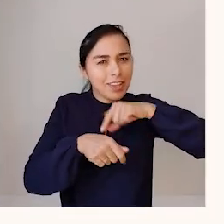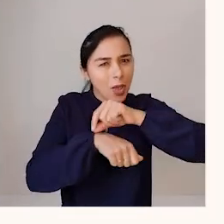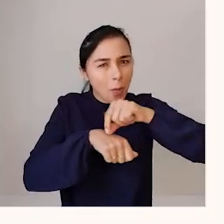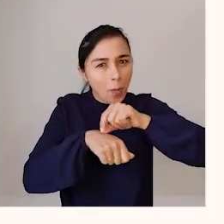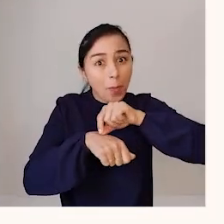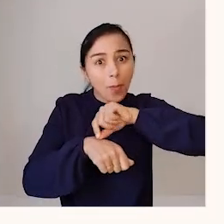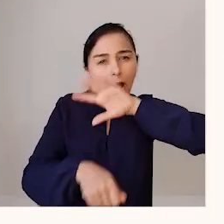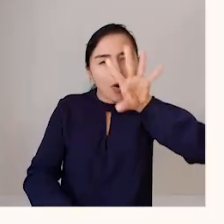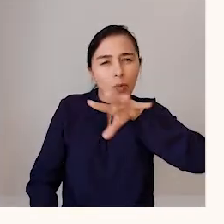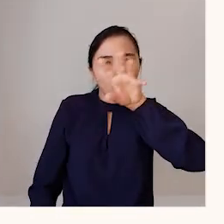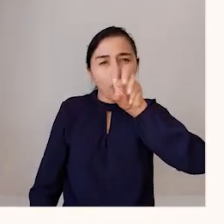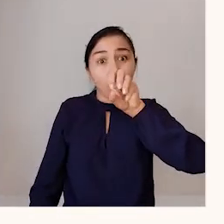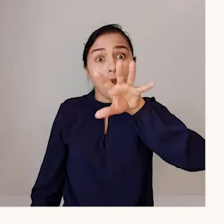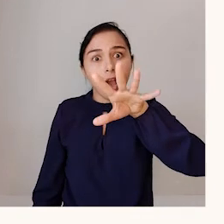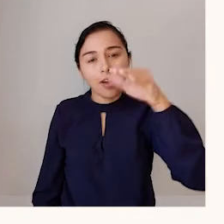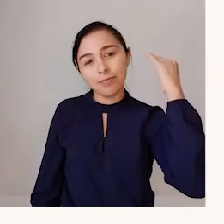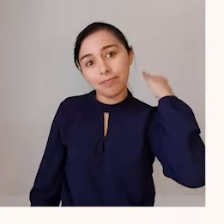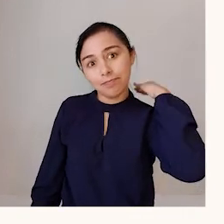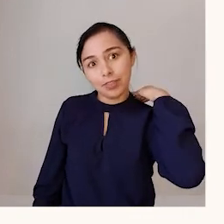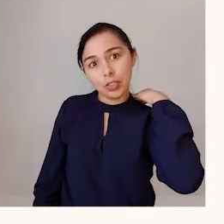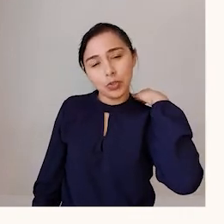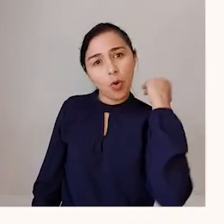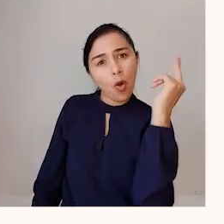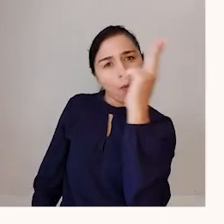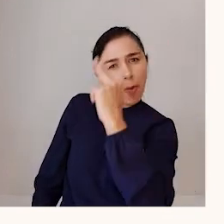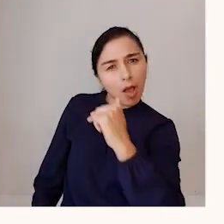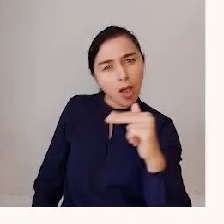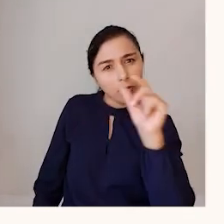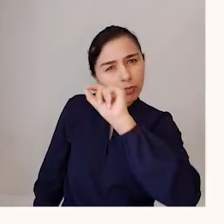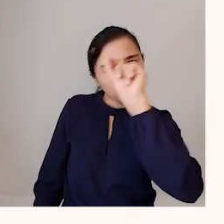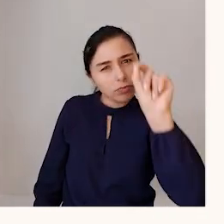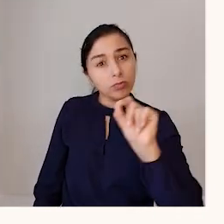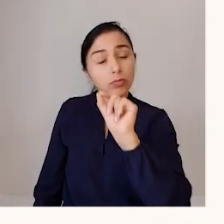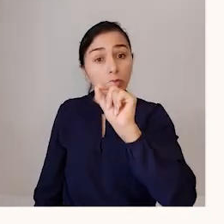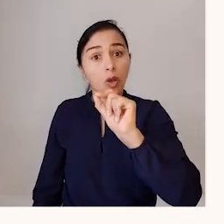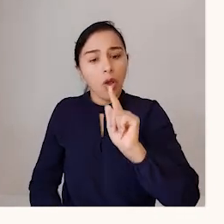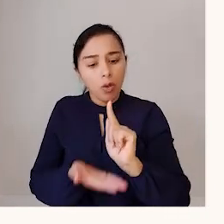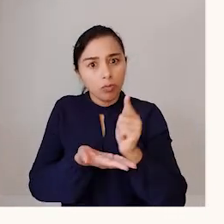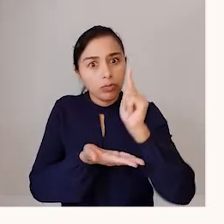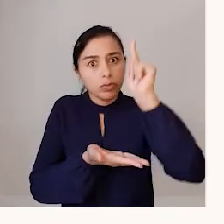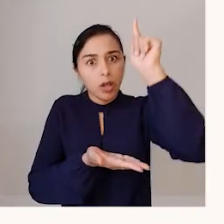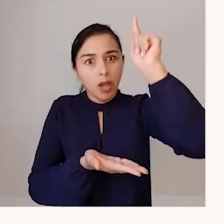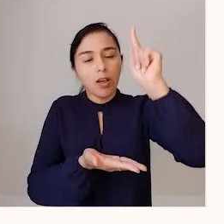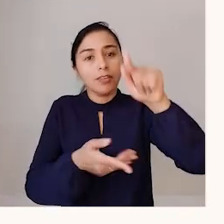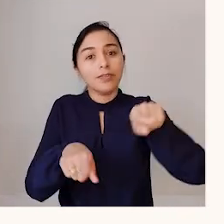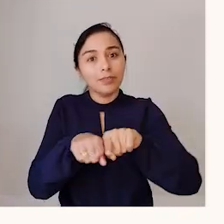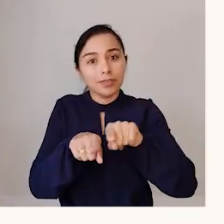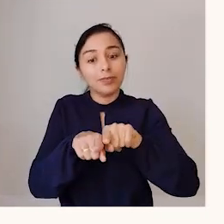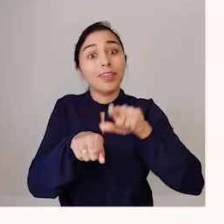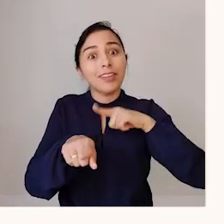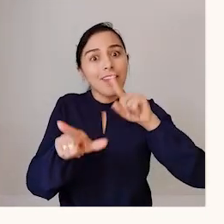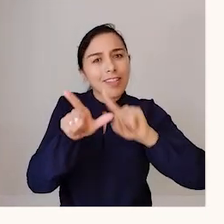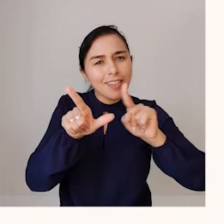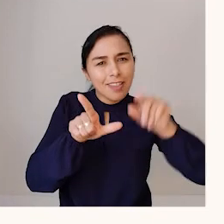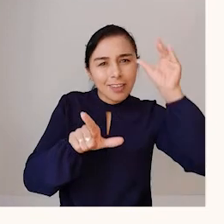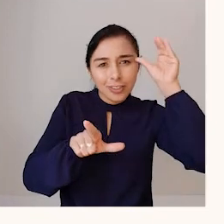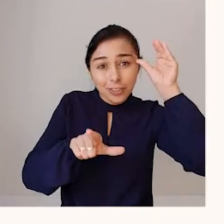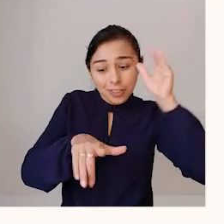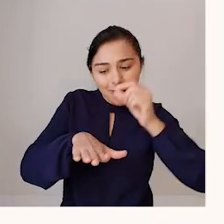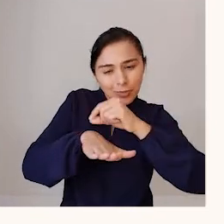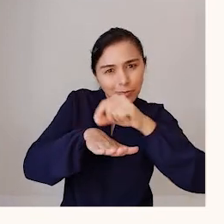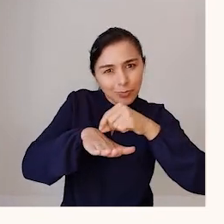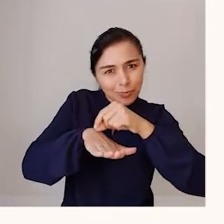Cássio tem um foguete de aço, além de cinco letras chinesas que ele tatuou na mão. Você já descobriu